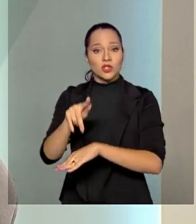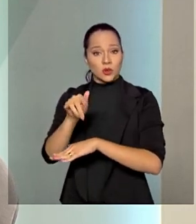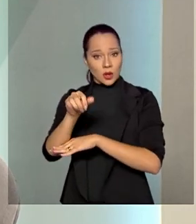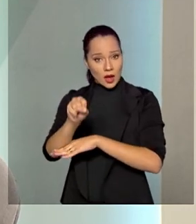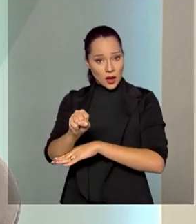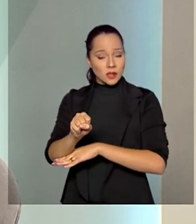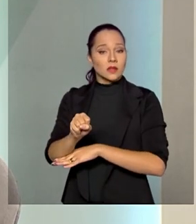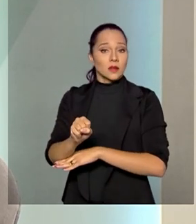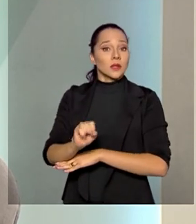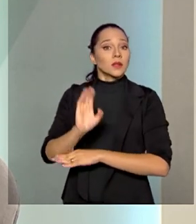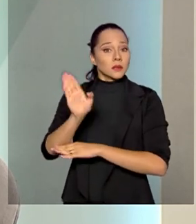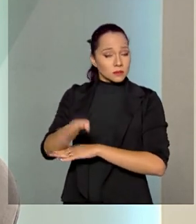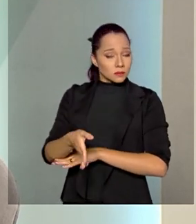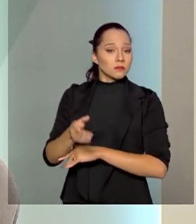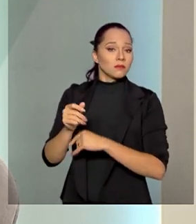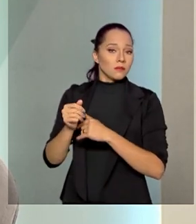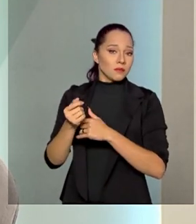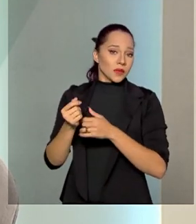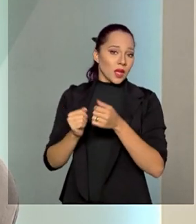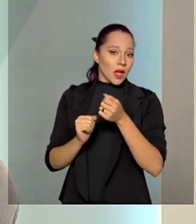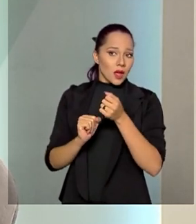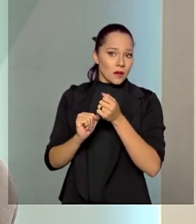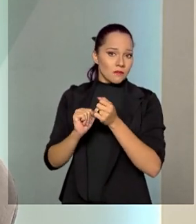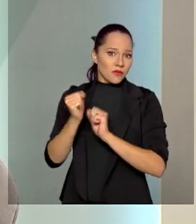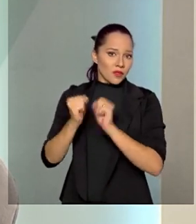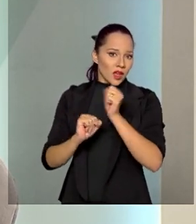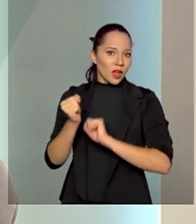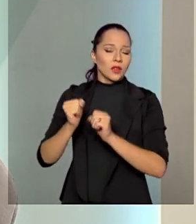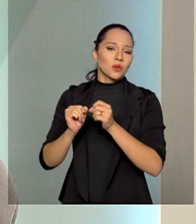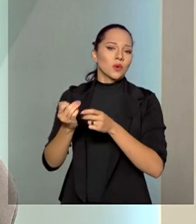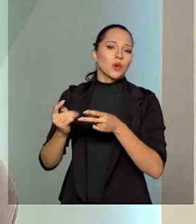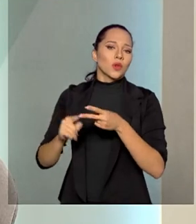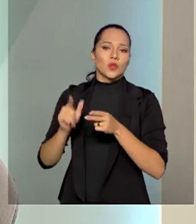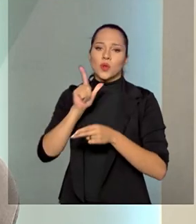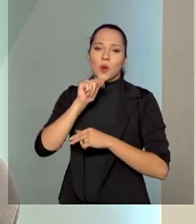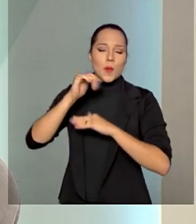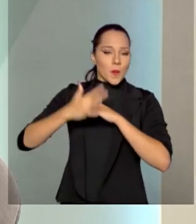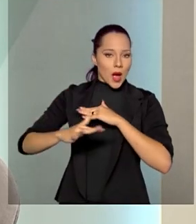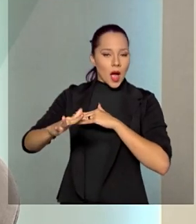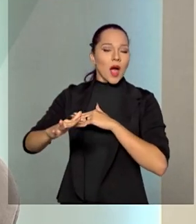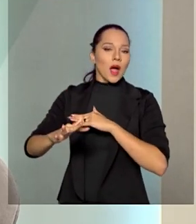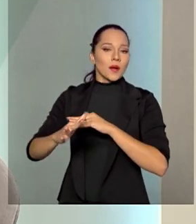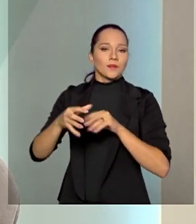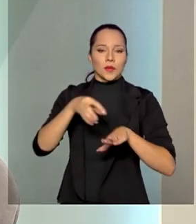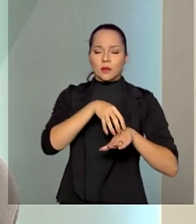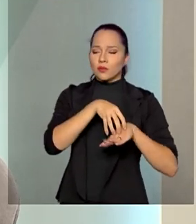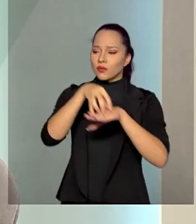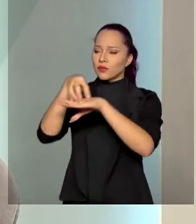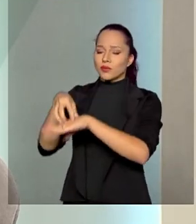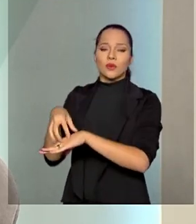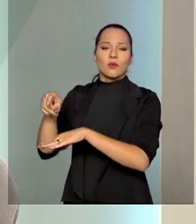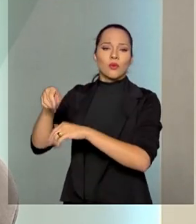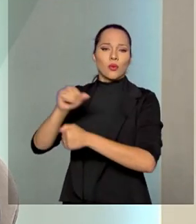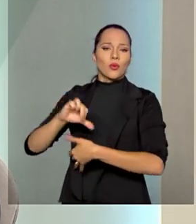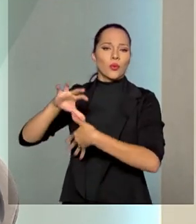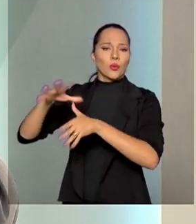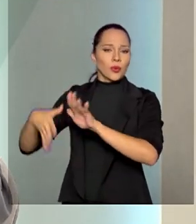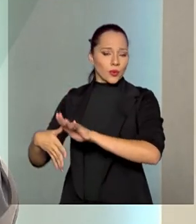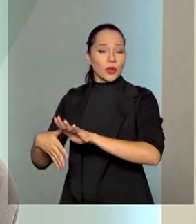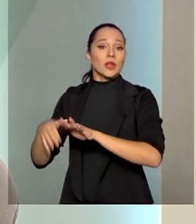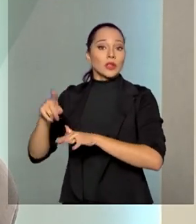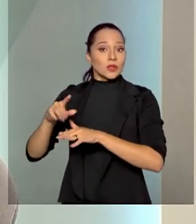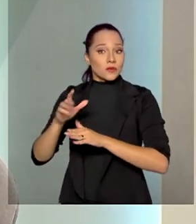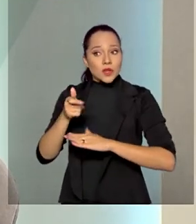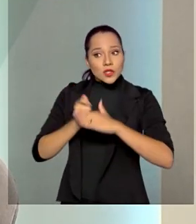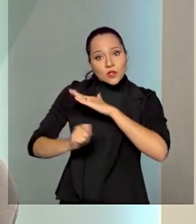que é produzido no offshore, no mar, para o continente. Investimentos que já estão ocorrendo,